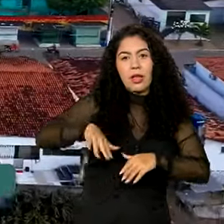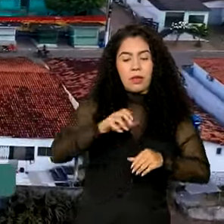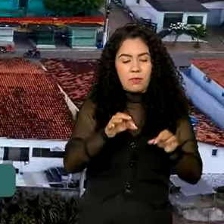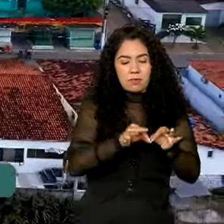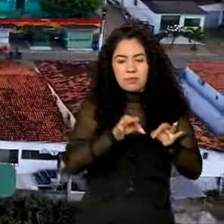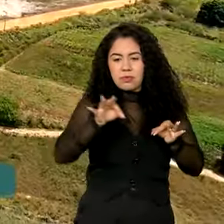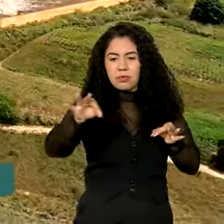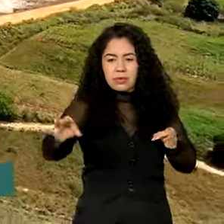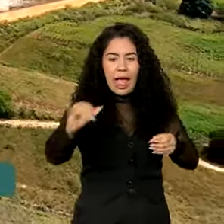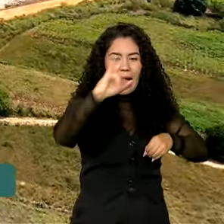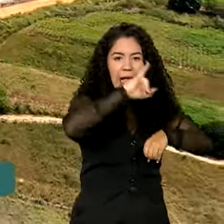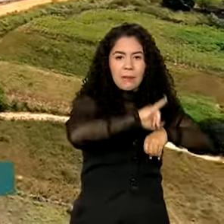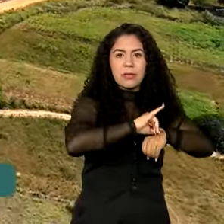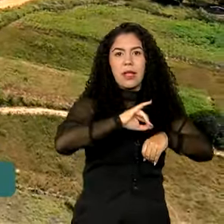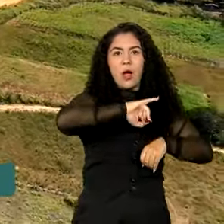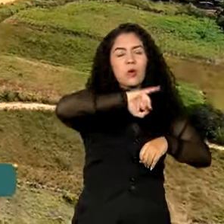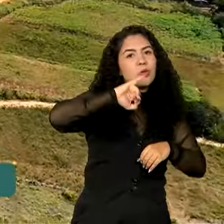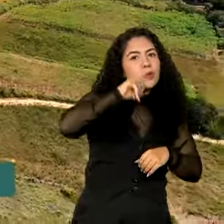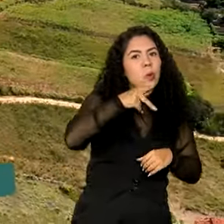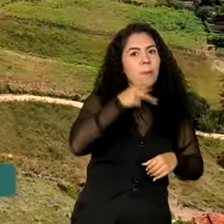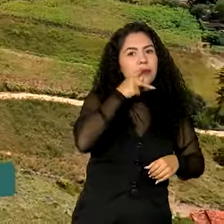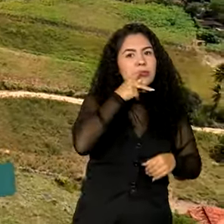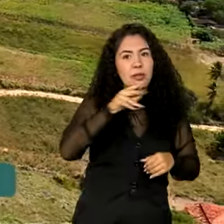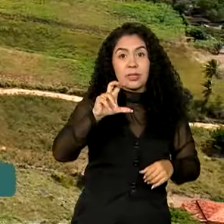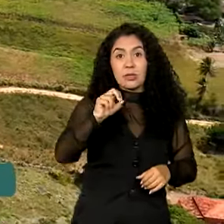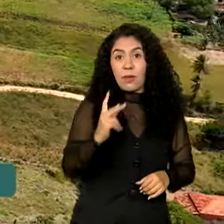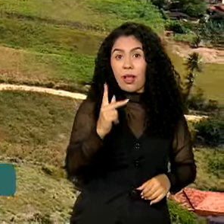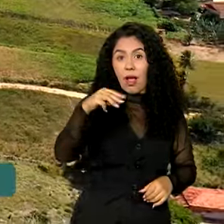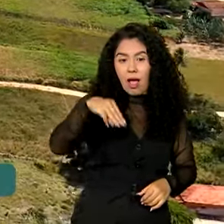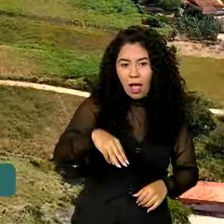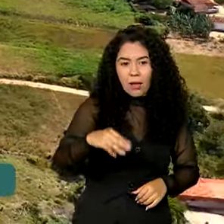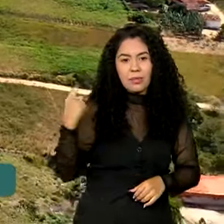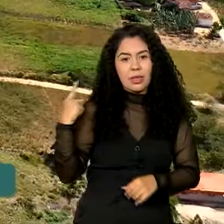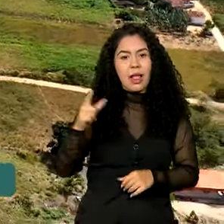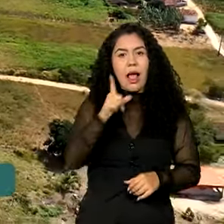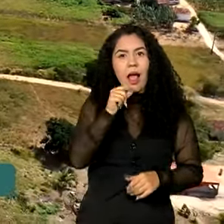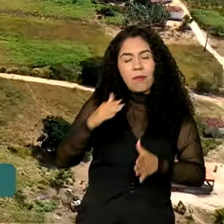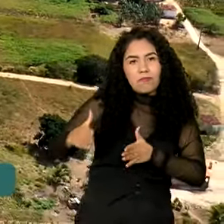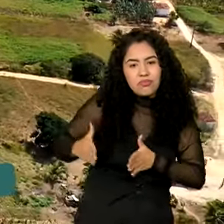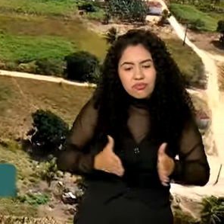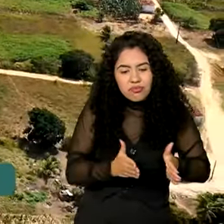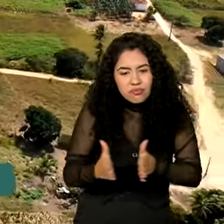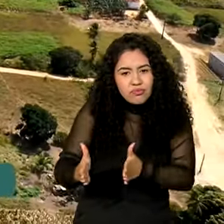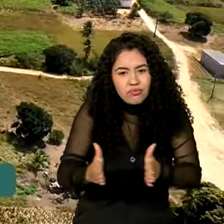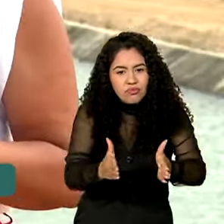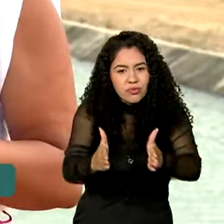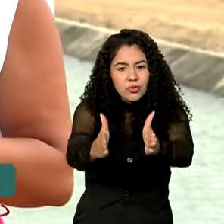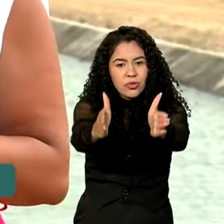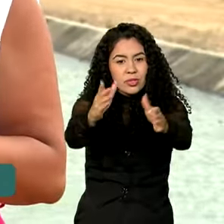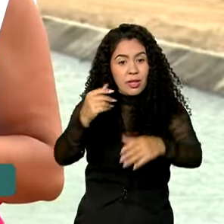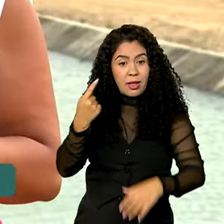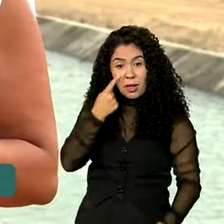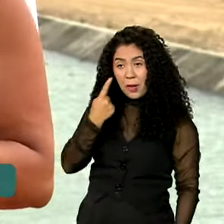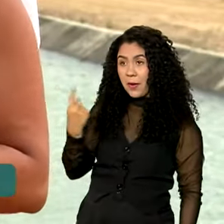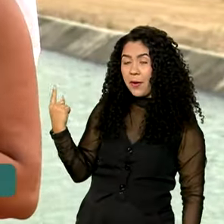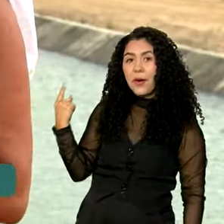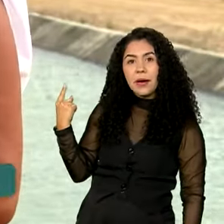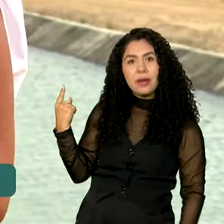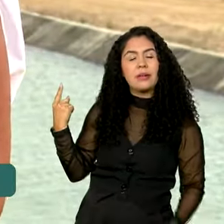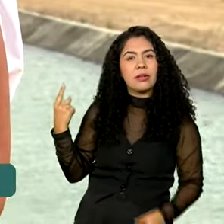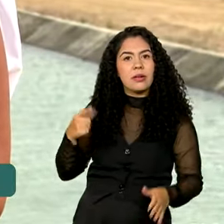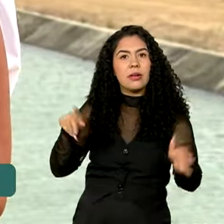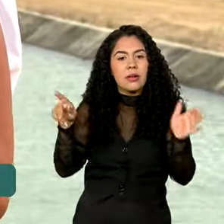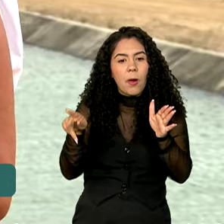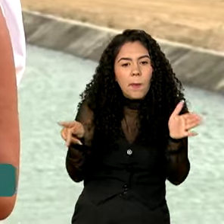João Pessoa. É aqui onde passa a segunda etapa do canal Acauã-Araçagi. O sistema adutor